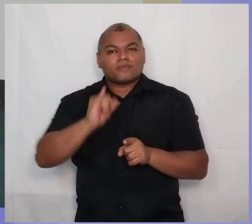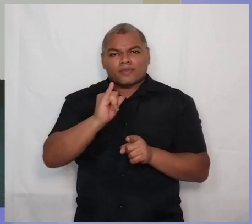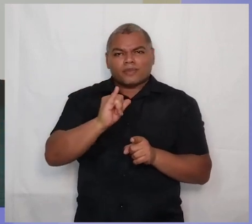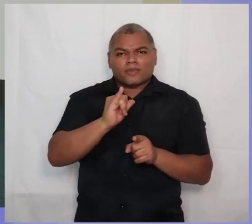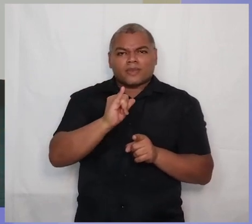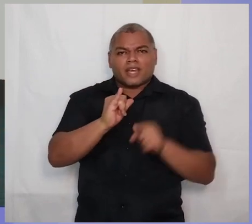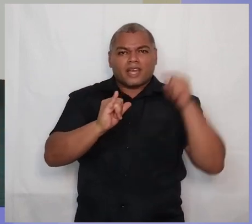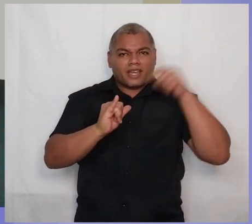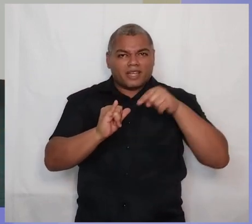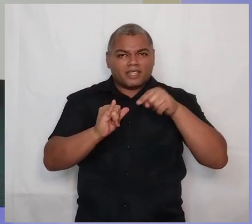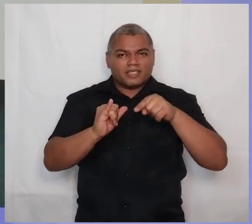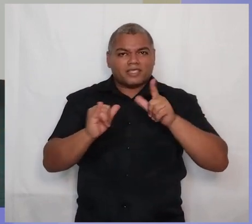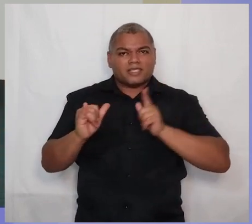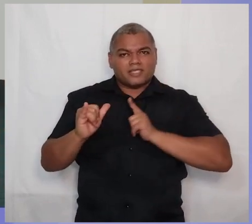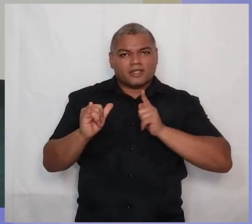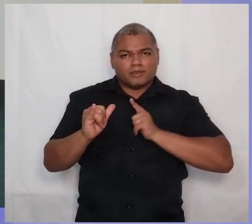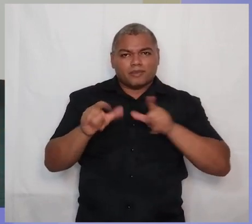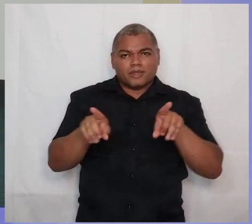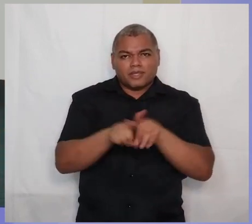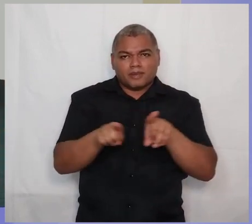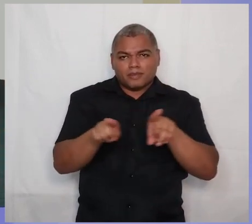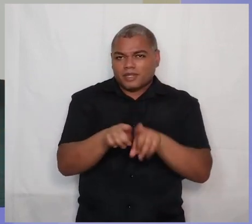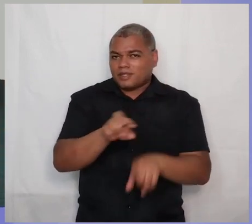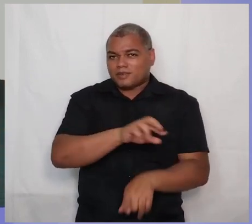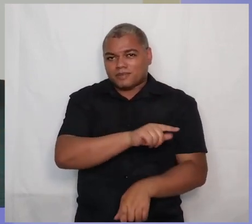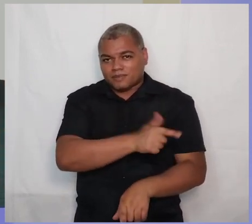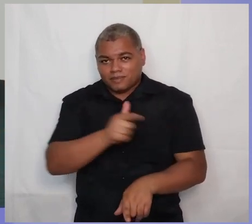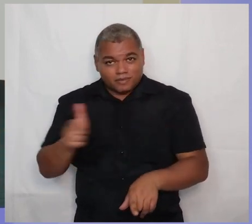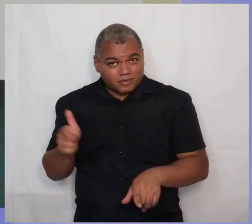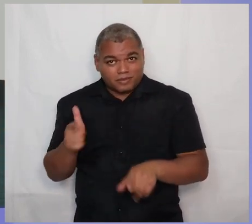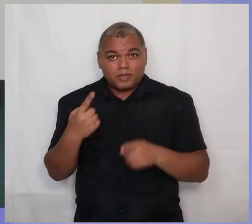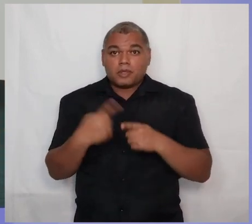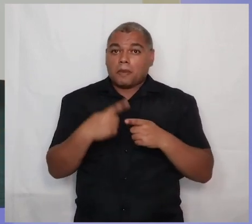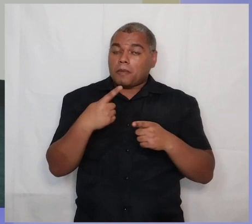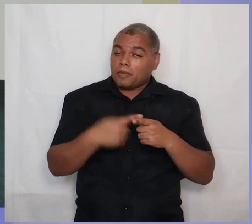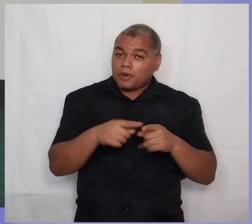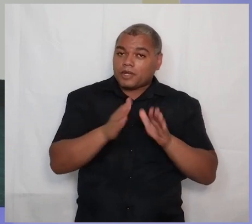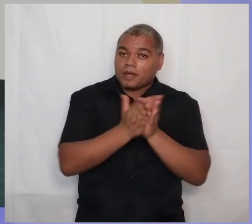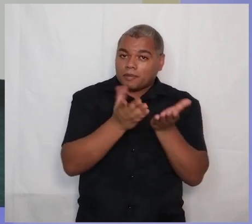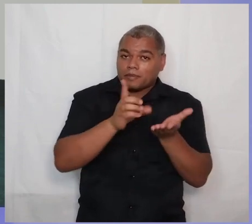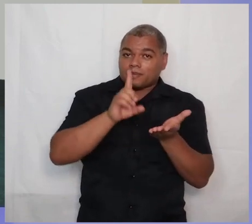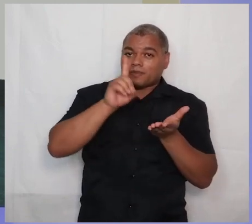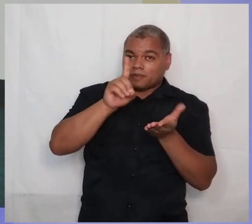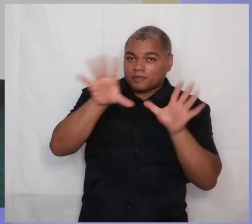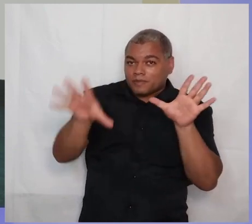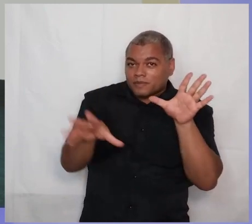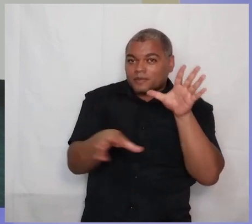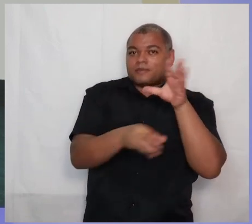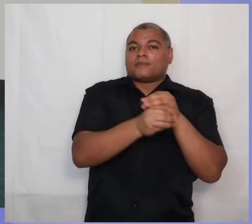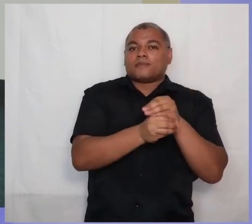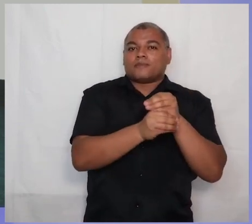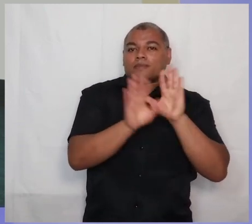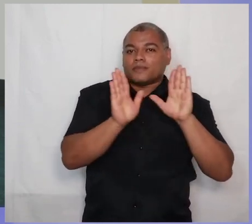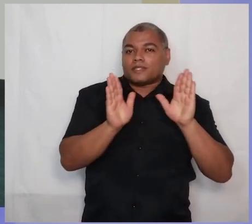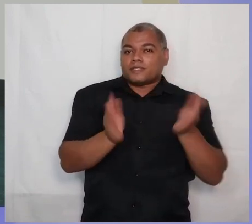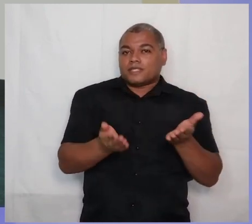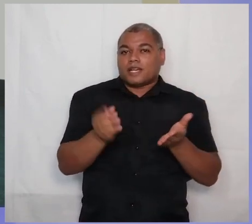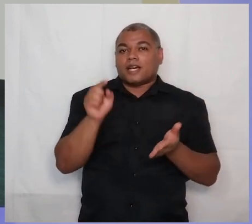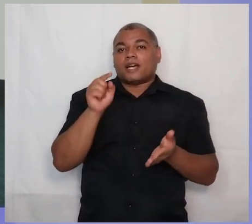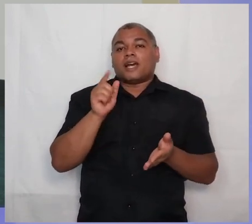temos mais. Uma vez que o cânon, uma vez que a palavra de Deus esteja fechada, nós não temos mais esse